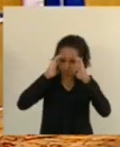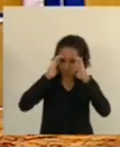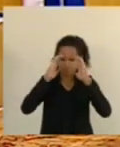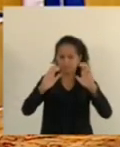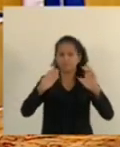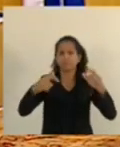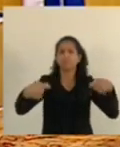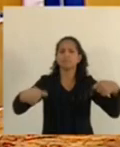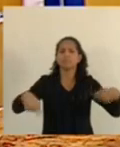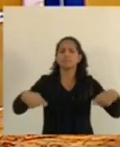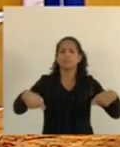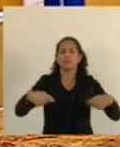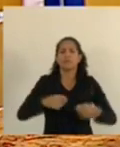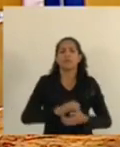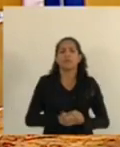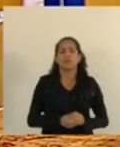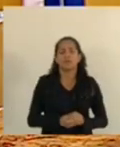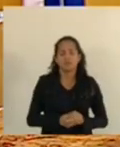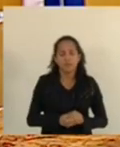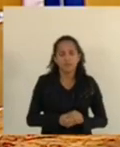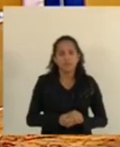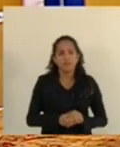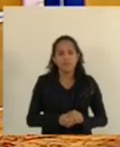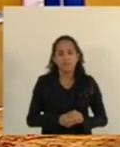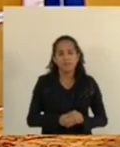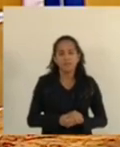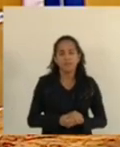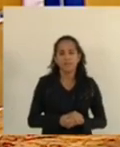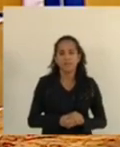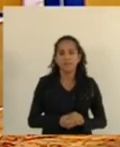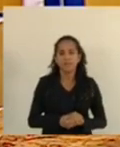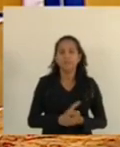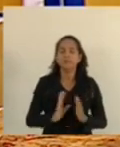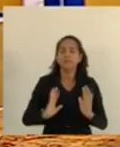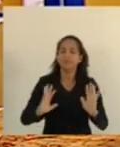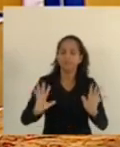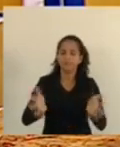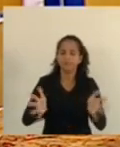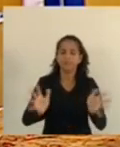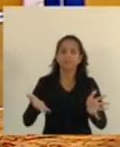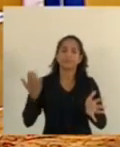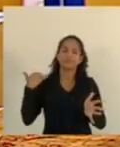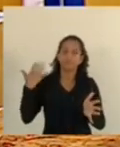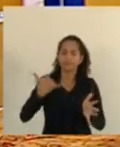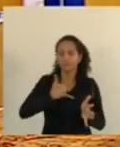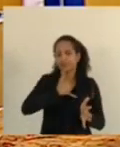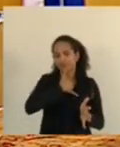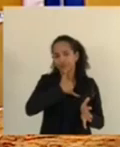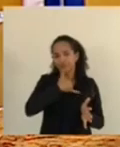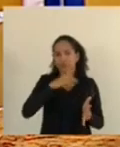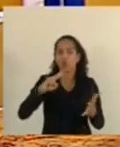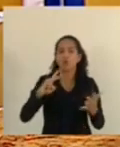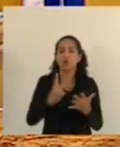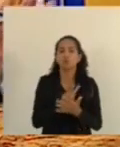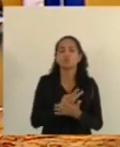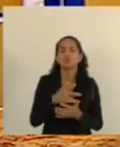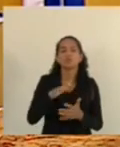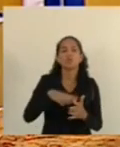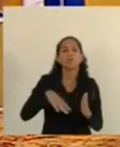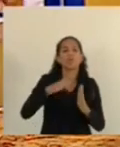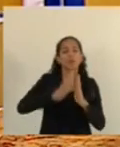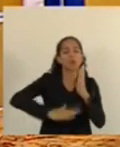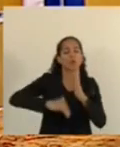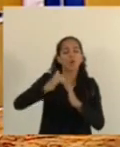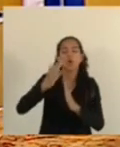pelo governo de Estado. Já tivemos fato lamentável aqui em Colatina, onde um